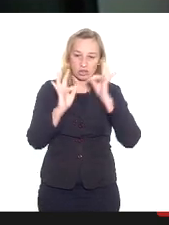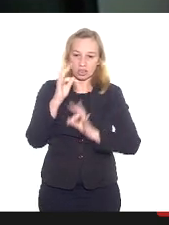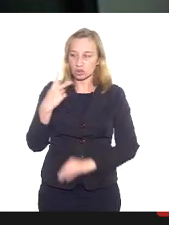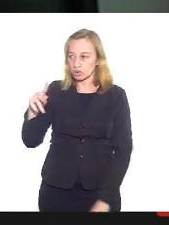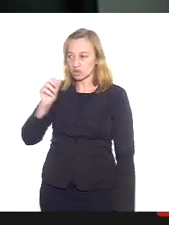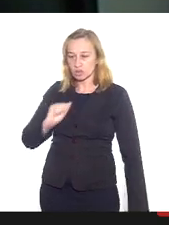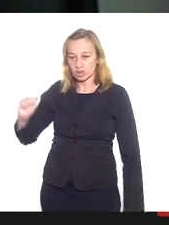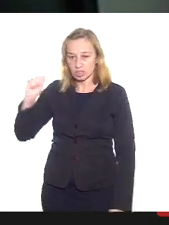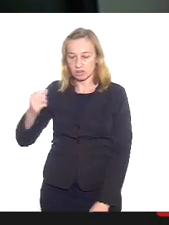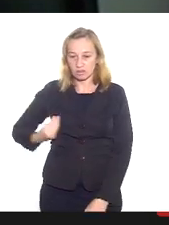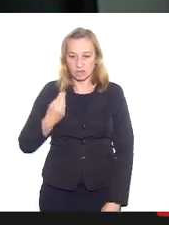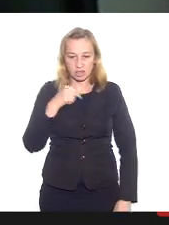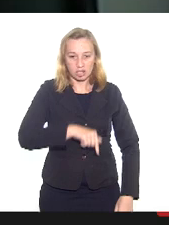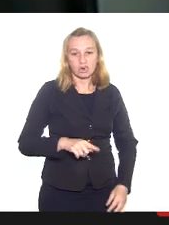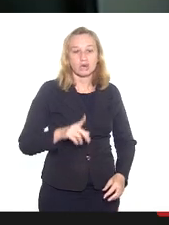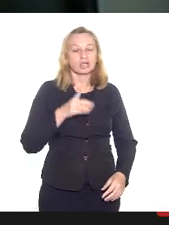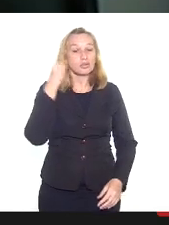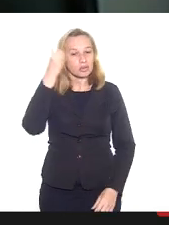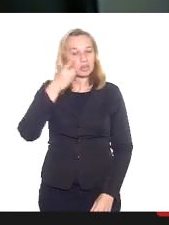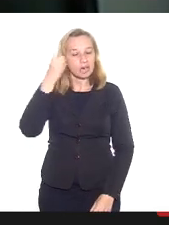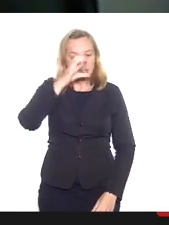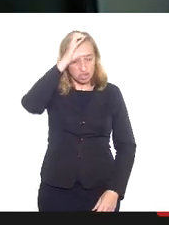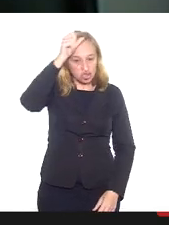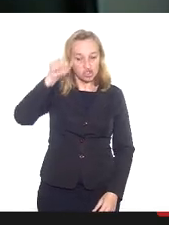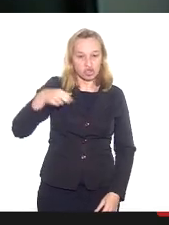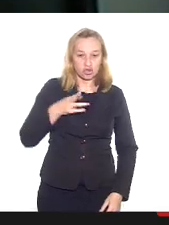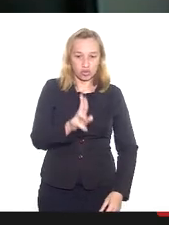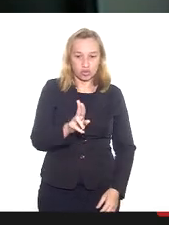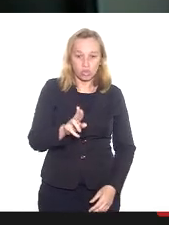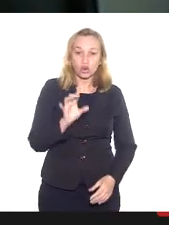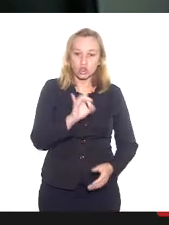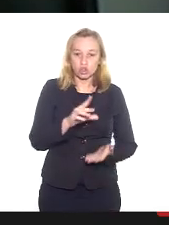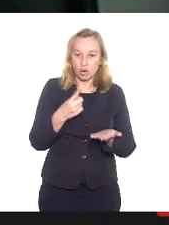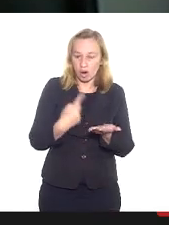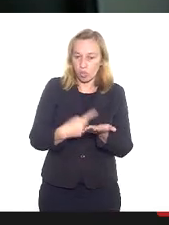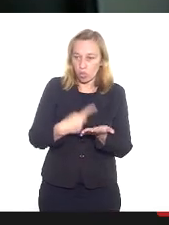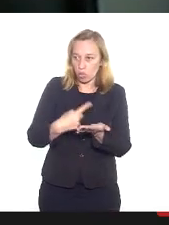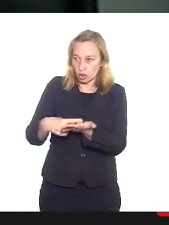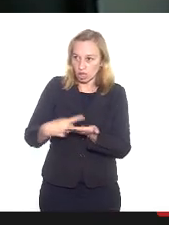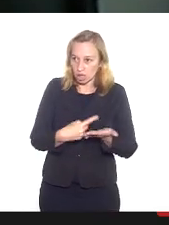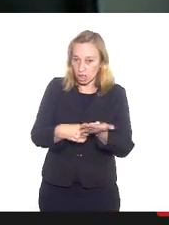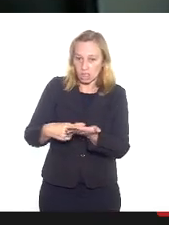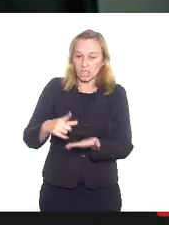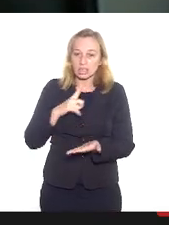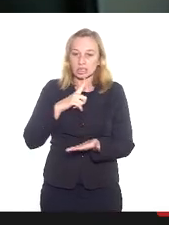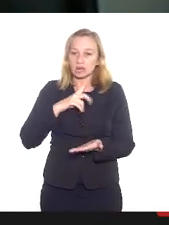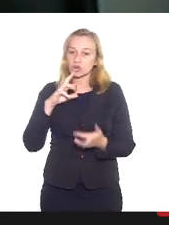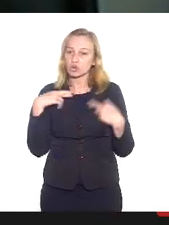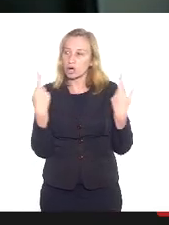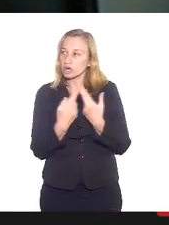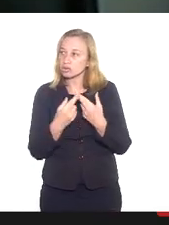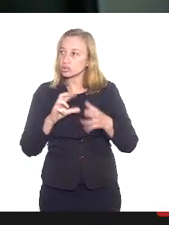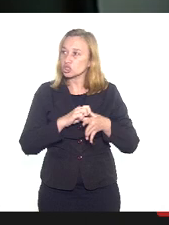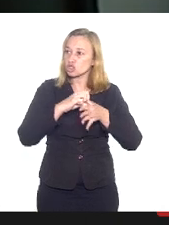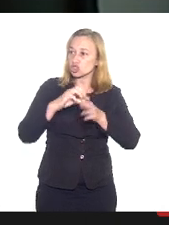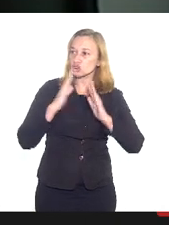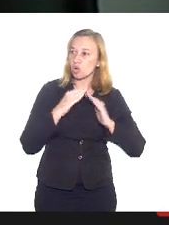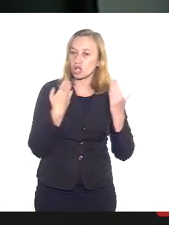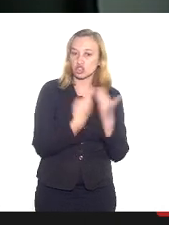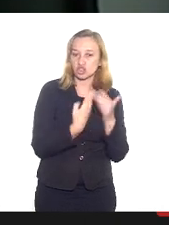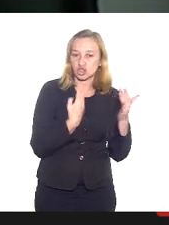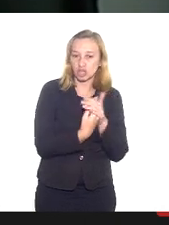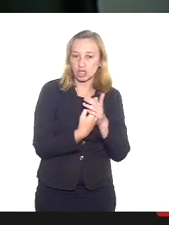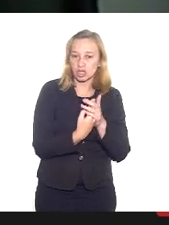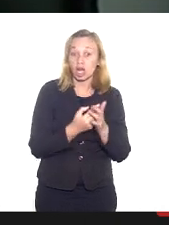Então, com a palavra a deputada Tia Ju, só vou fazer um acordo aqui de procedimento, nós temos uma reunião de colégio de líderes